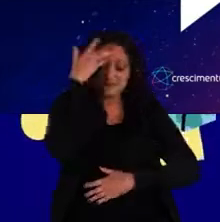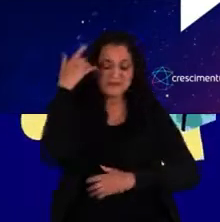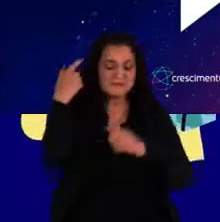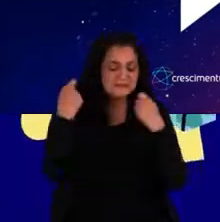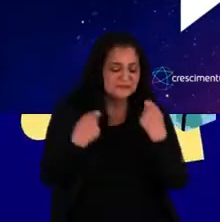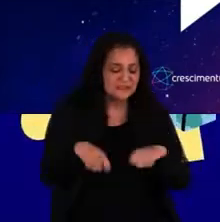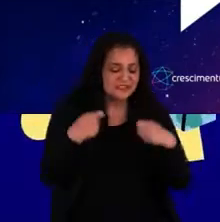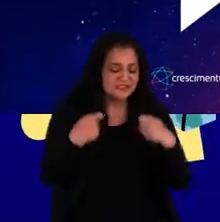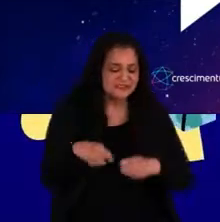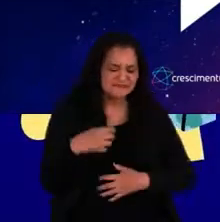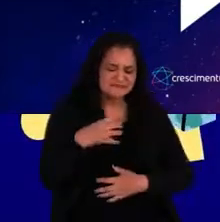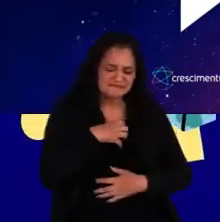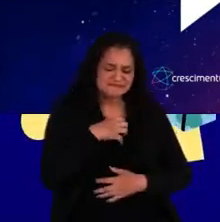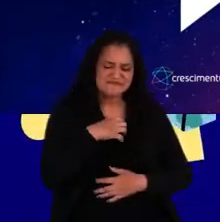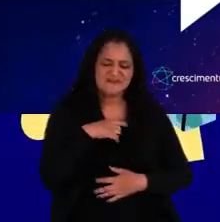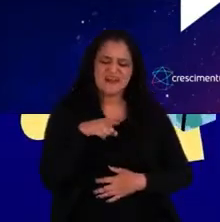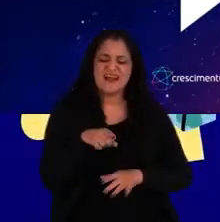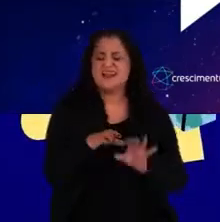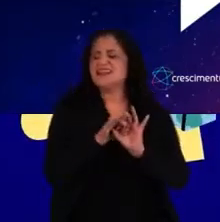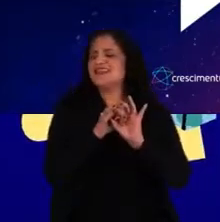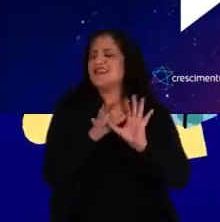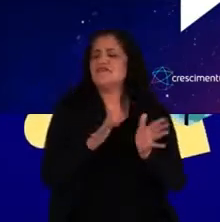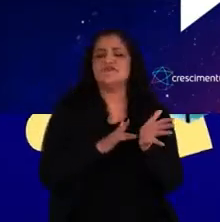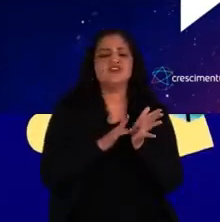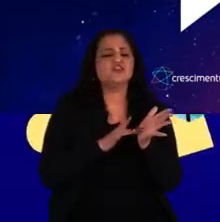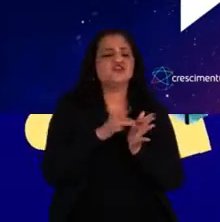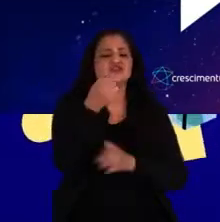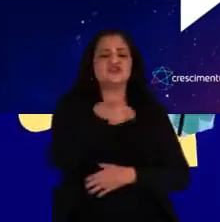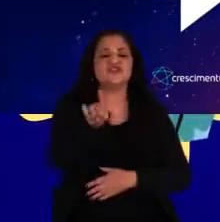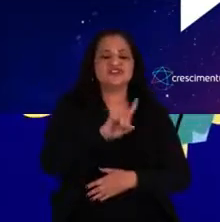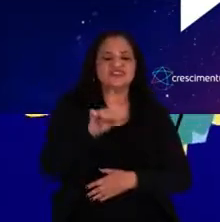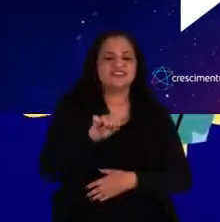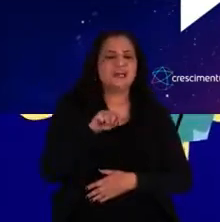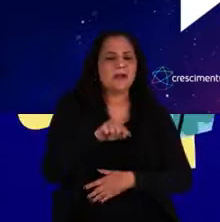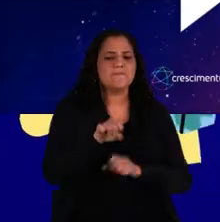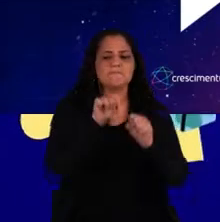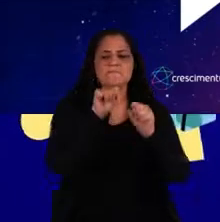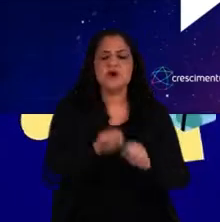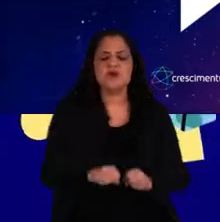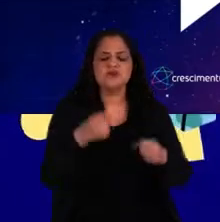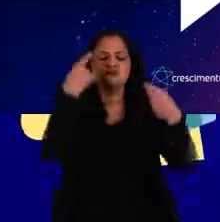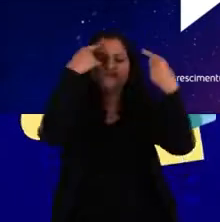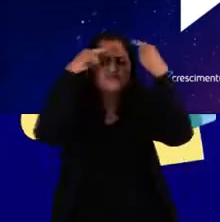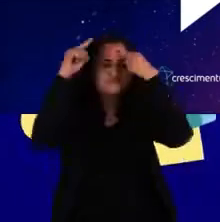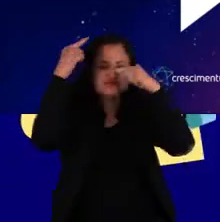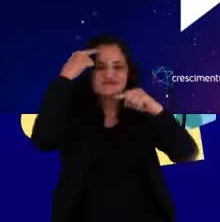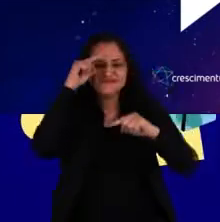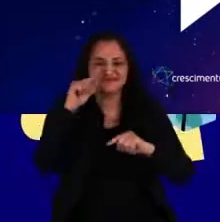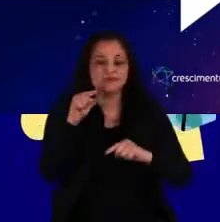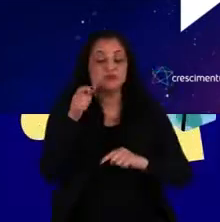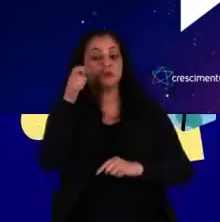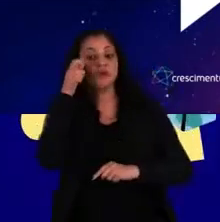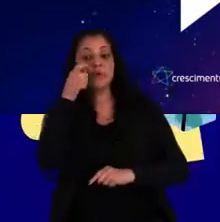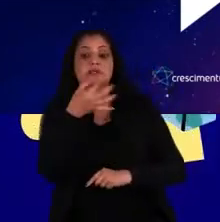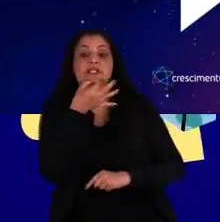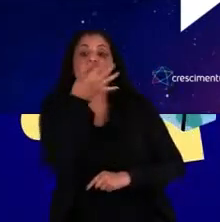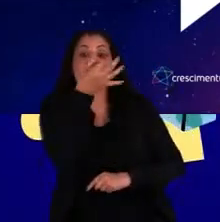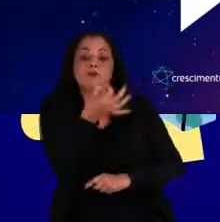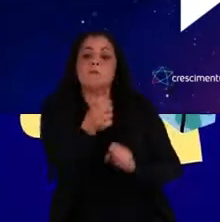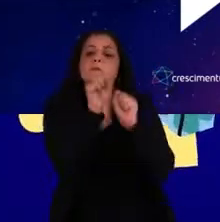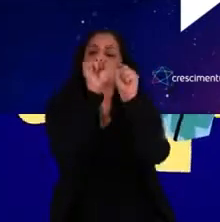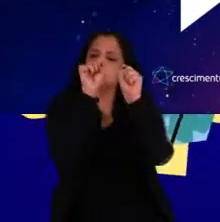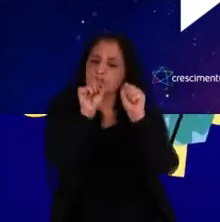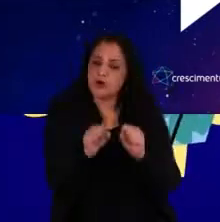precisa sentir que ela pode ser ela mesma, ela pode trazer as suas ideias, as suas observações